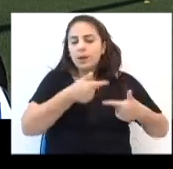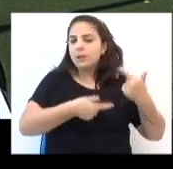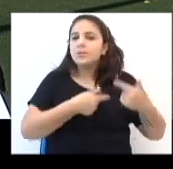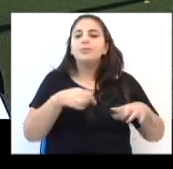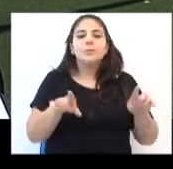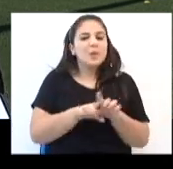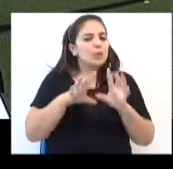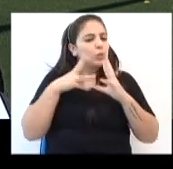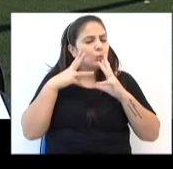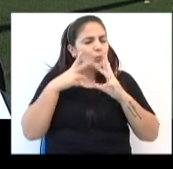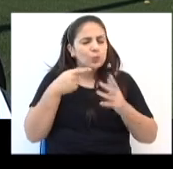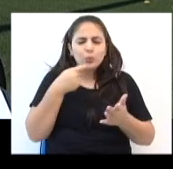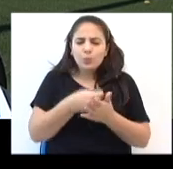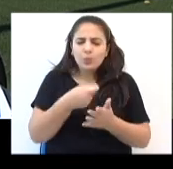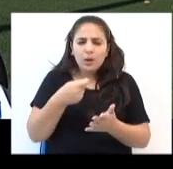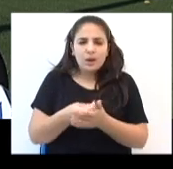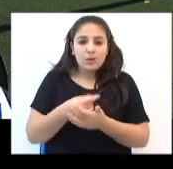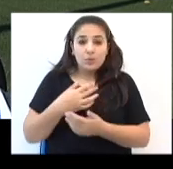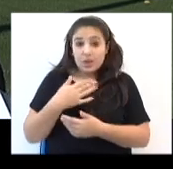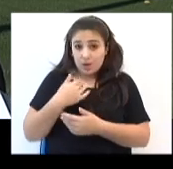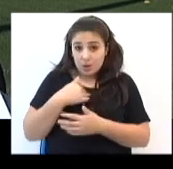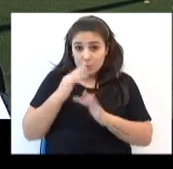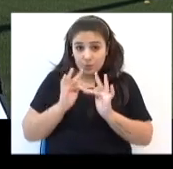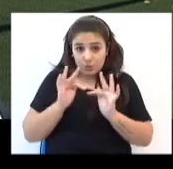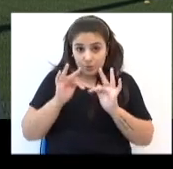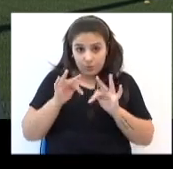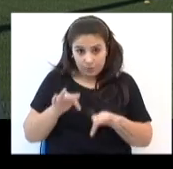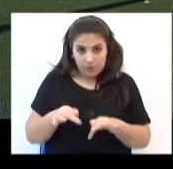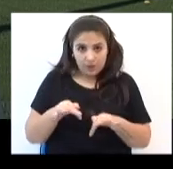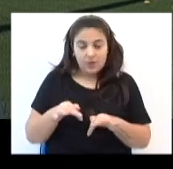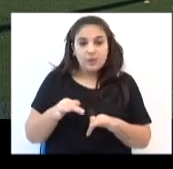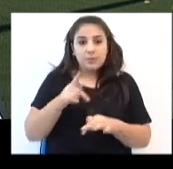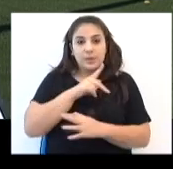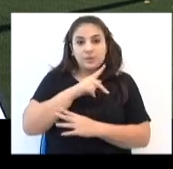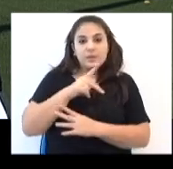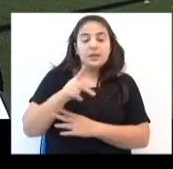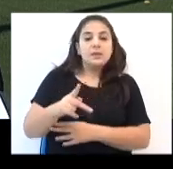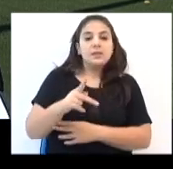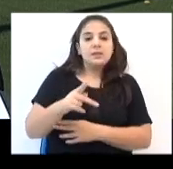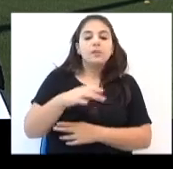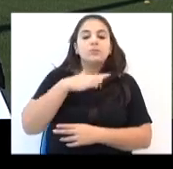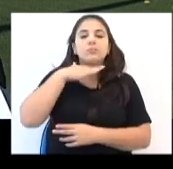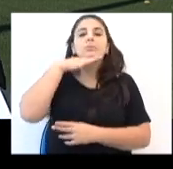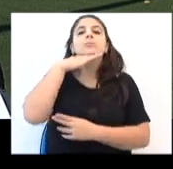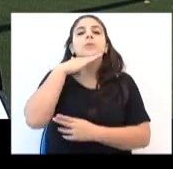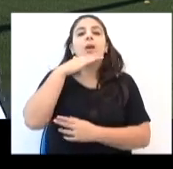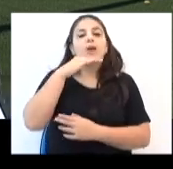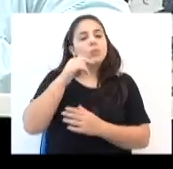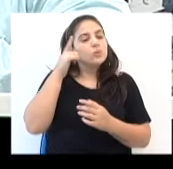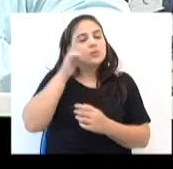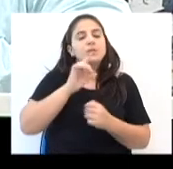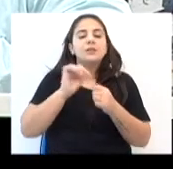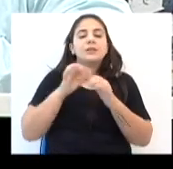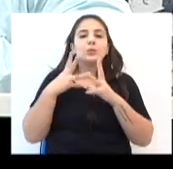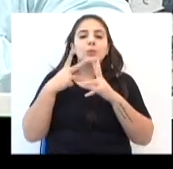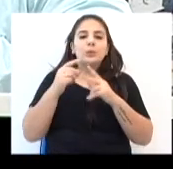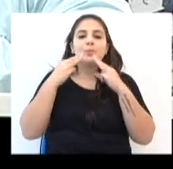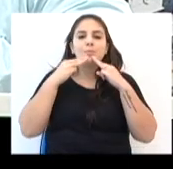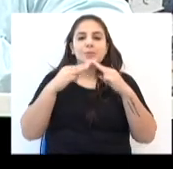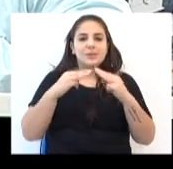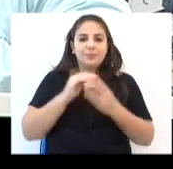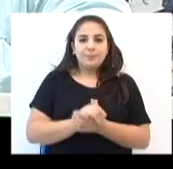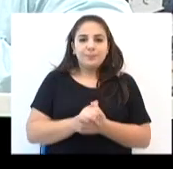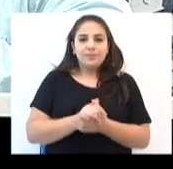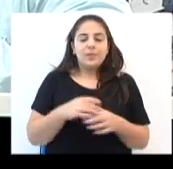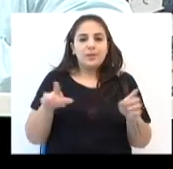tudo quitadas. Então, está vencendo o meu mandato, vou sair do Passo Fundo de cabeça erguida com o dever cumprido. O orador do grande